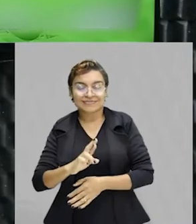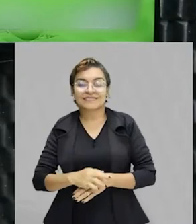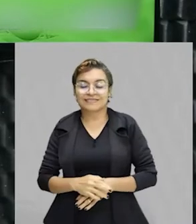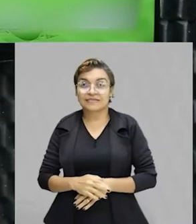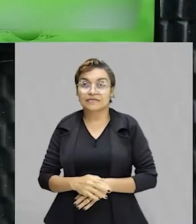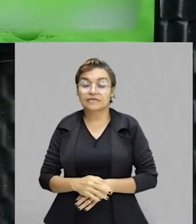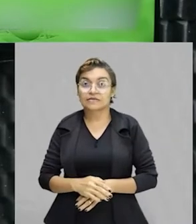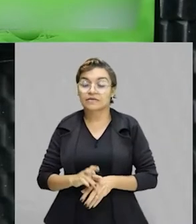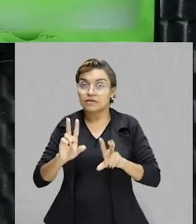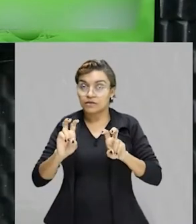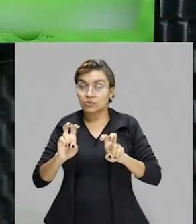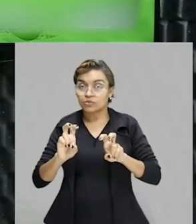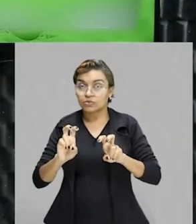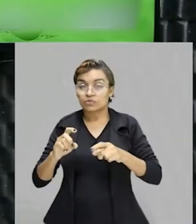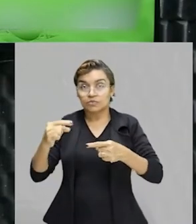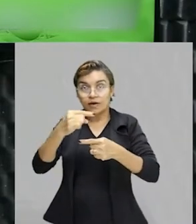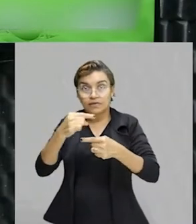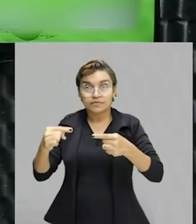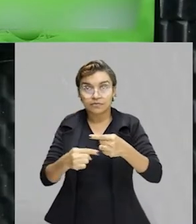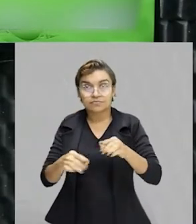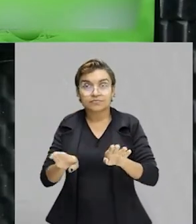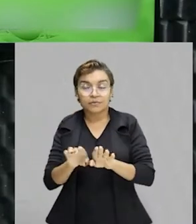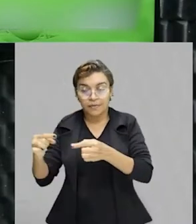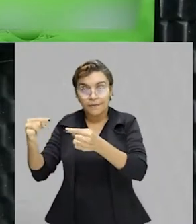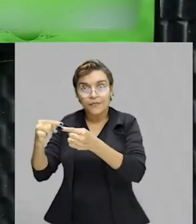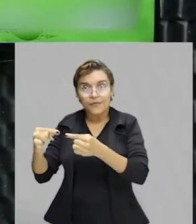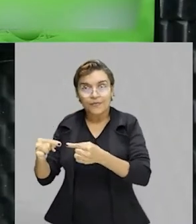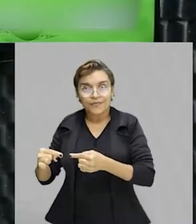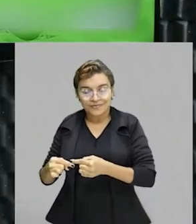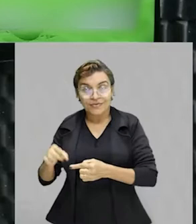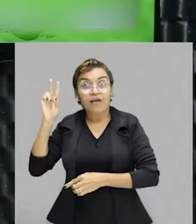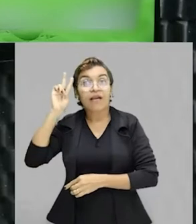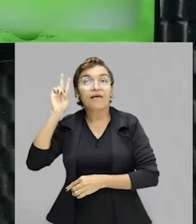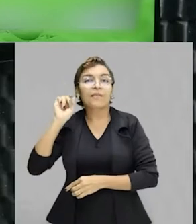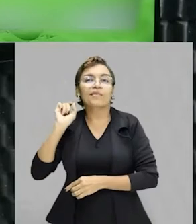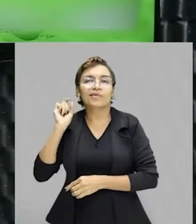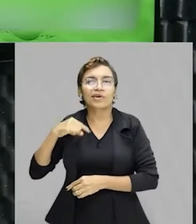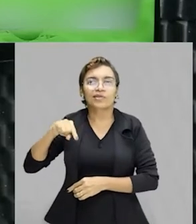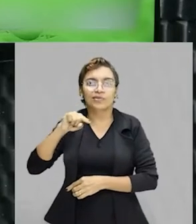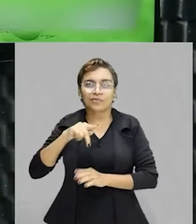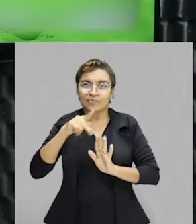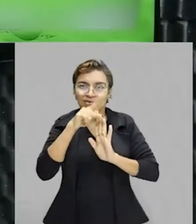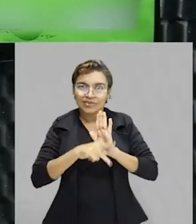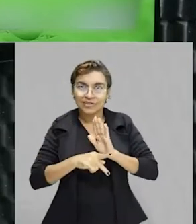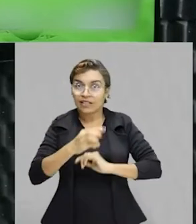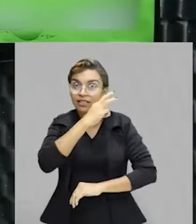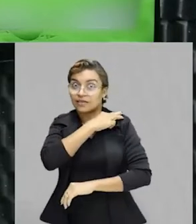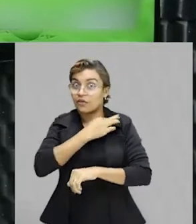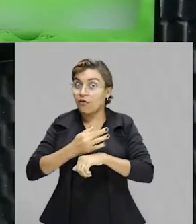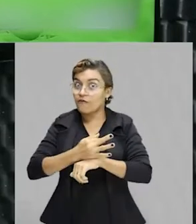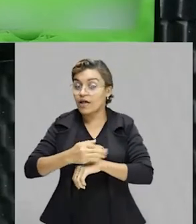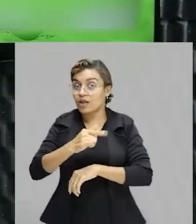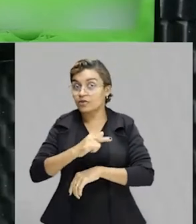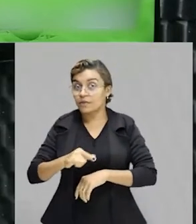assunto razão e proporção e, claro, lembra que aqui nós estamos com o nosso projeto Terceirão Não Tira Férias. Por quê?